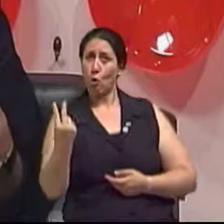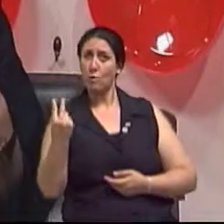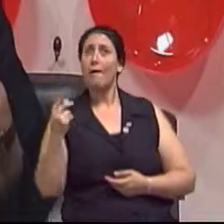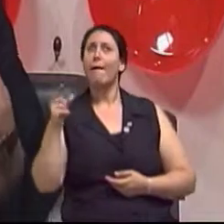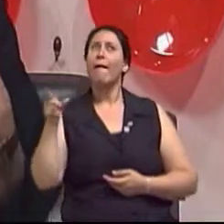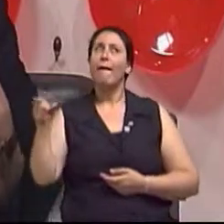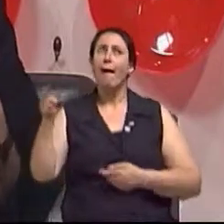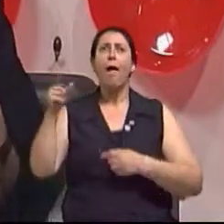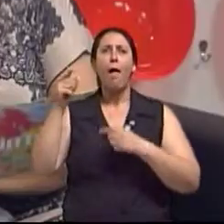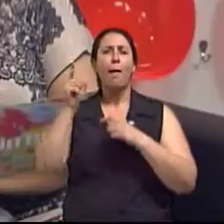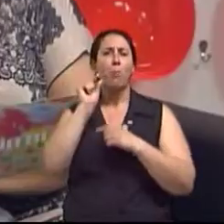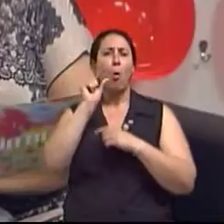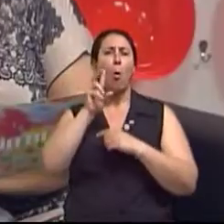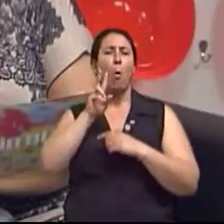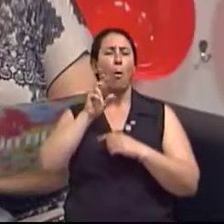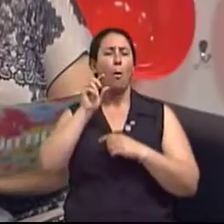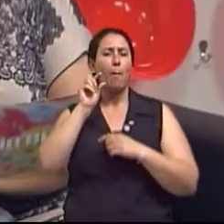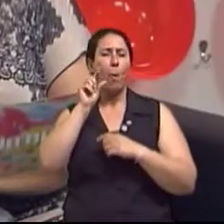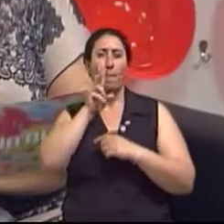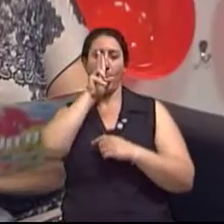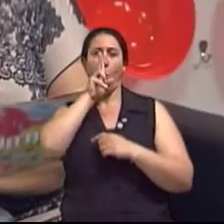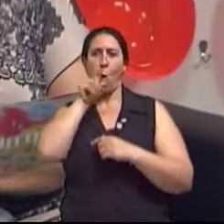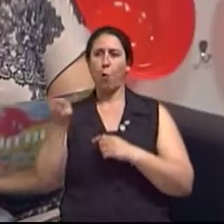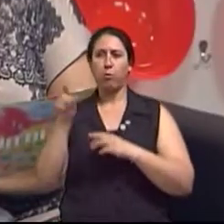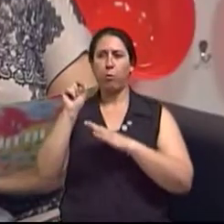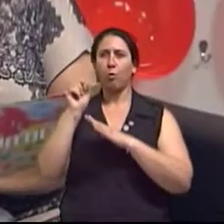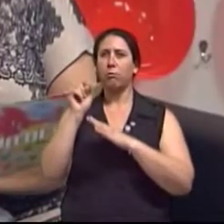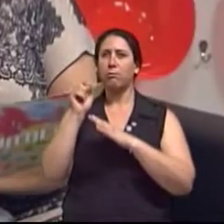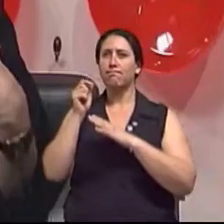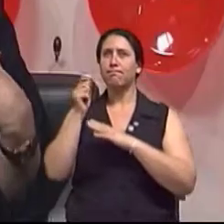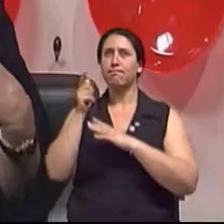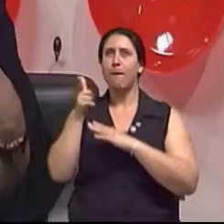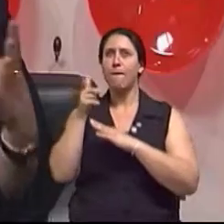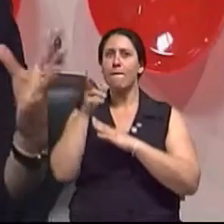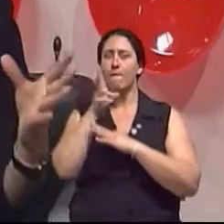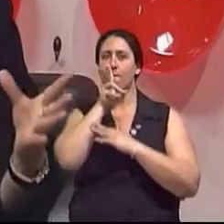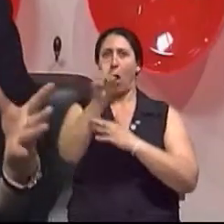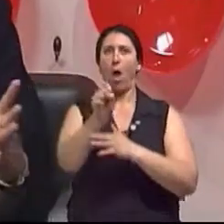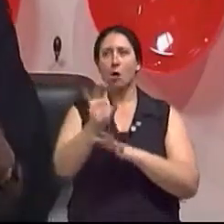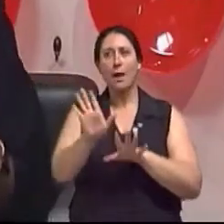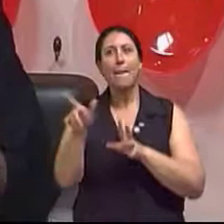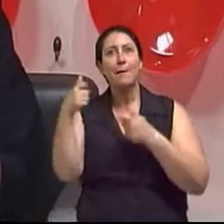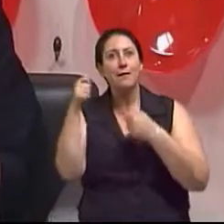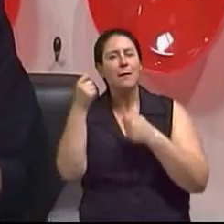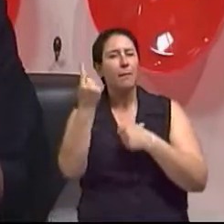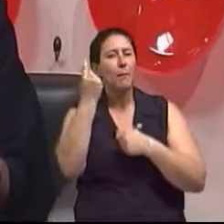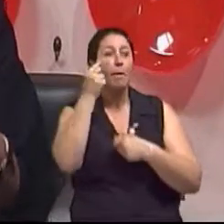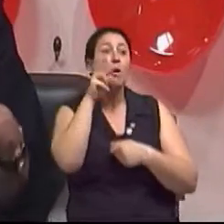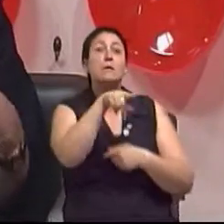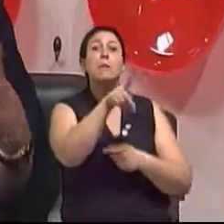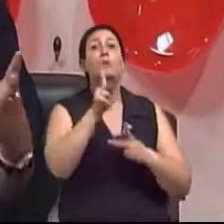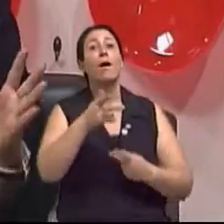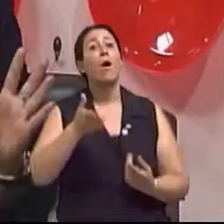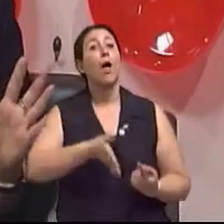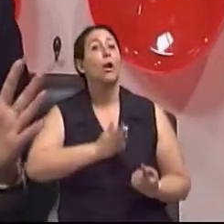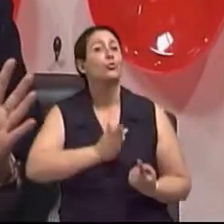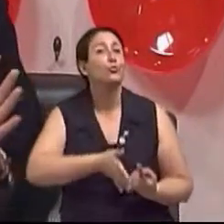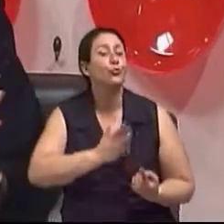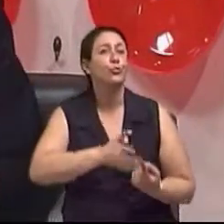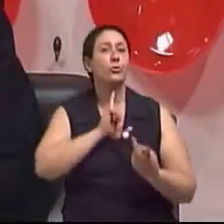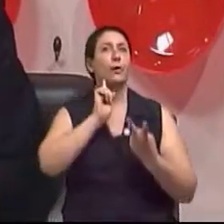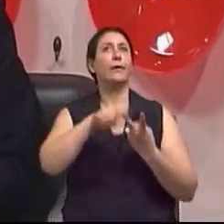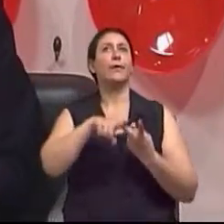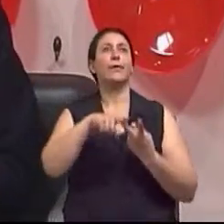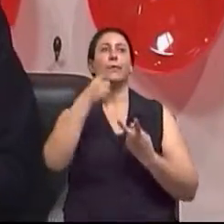tem que ver se essa pessoa usa algum tipo de prótese cardíaca, não é? Tudo